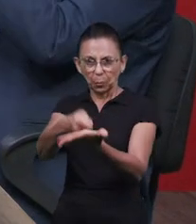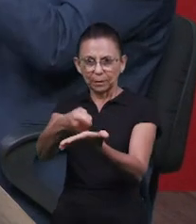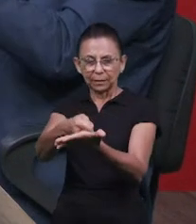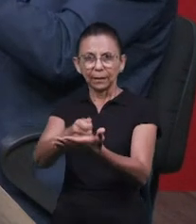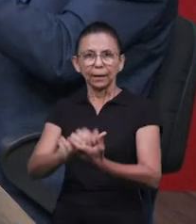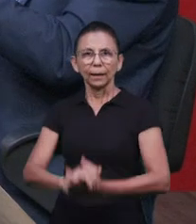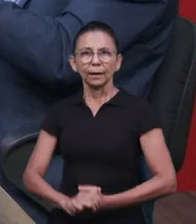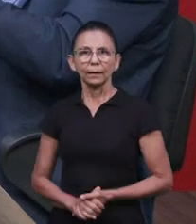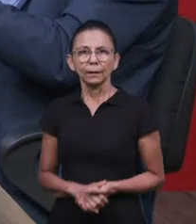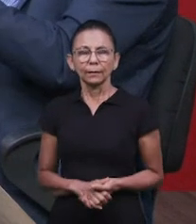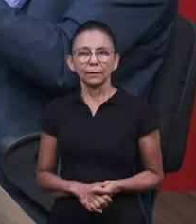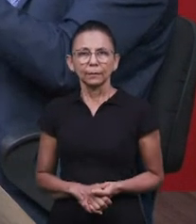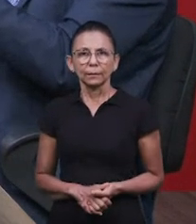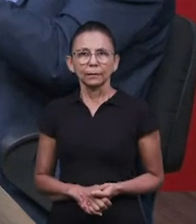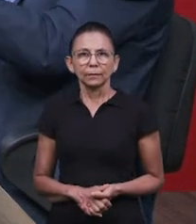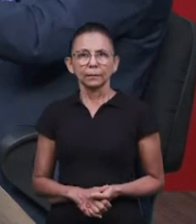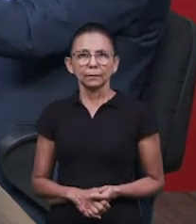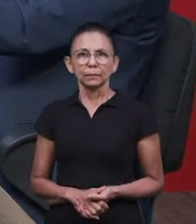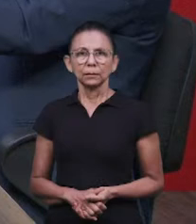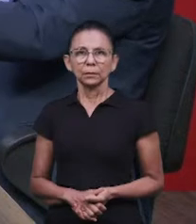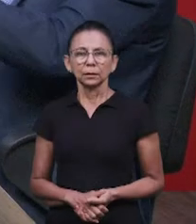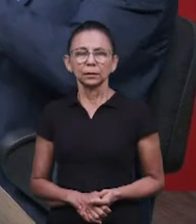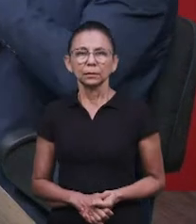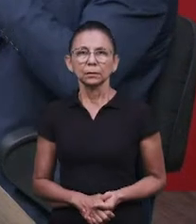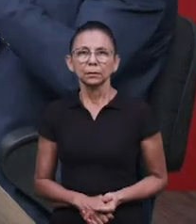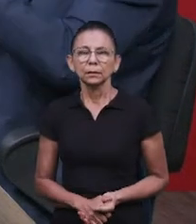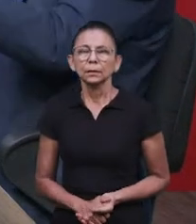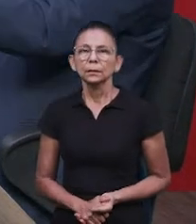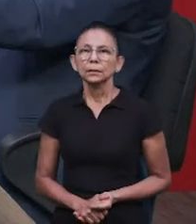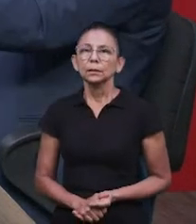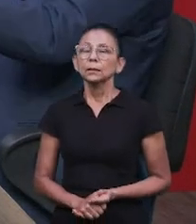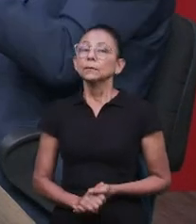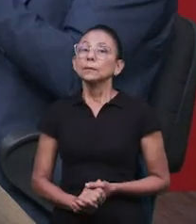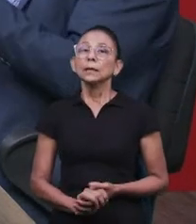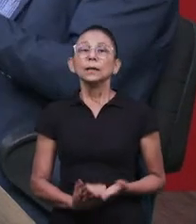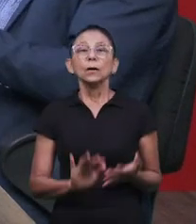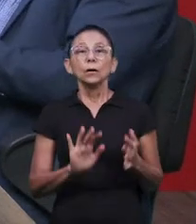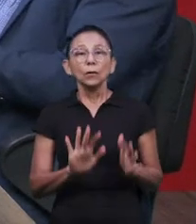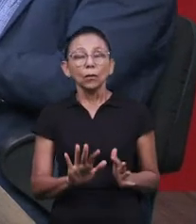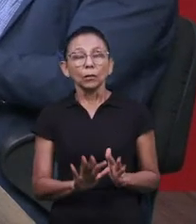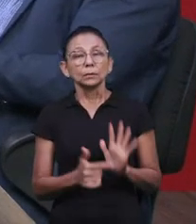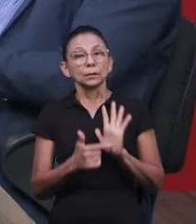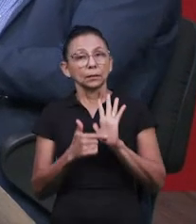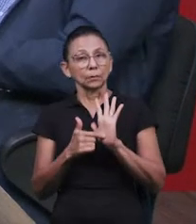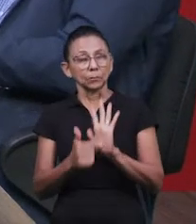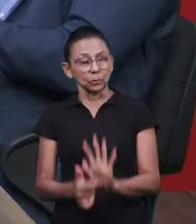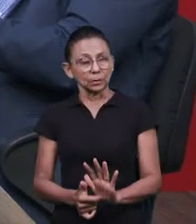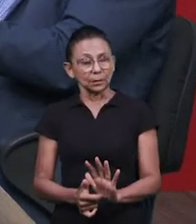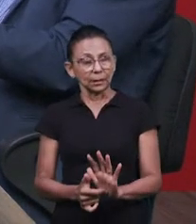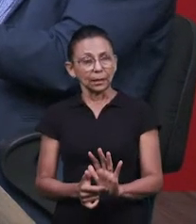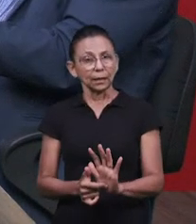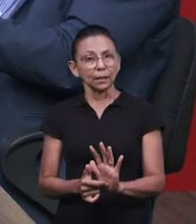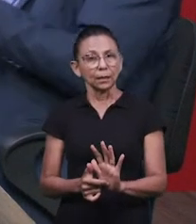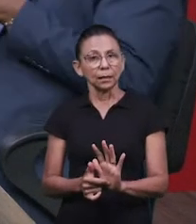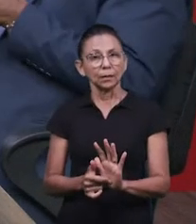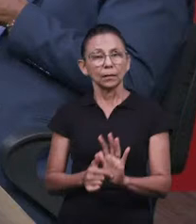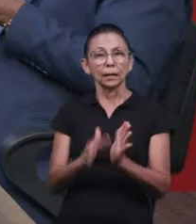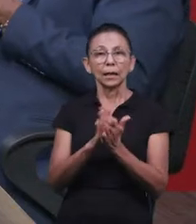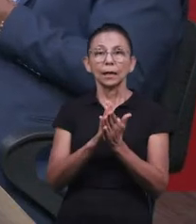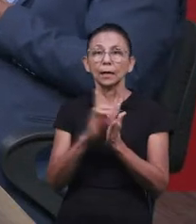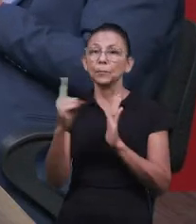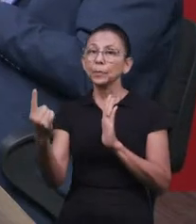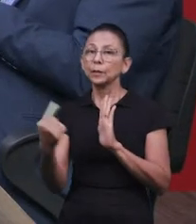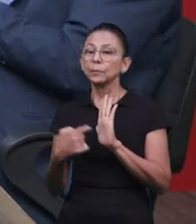brigar, porque tem uns amigos dele que vão convencer, que é muito bom, Cladinha, brincadeira, tem que tentar convencer o lado espiritual da coisa, você